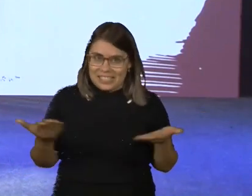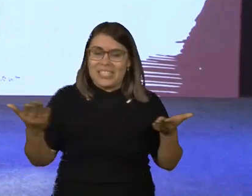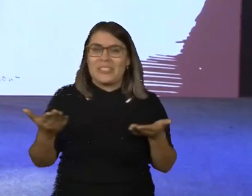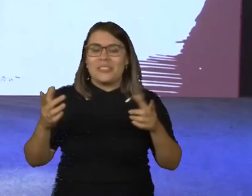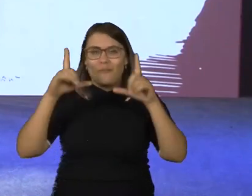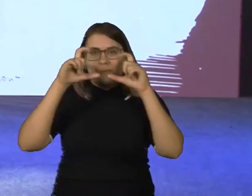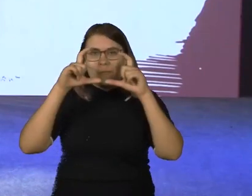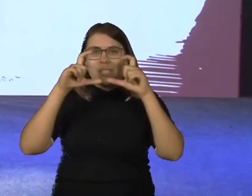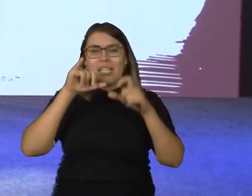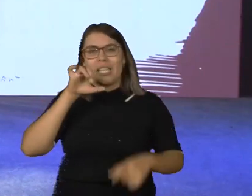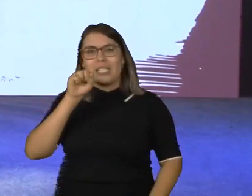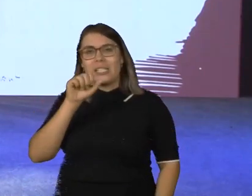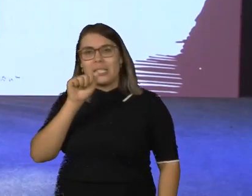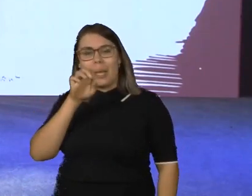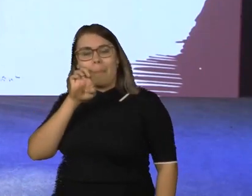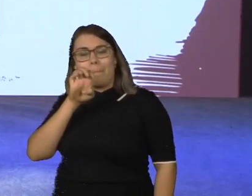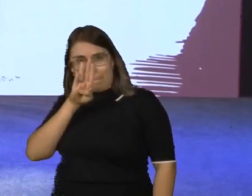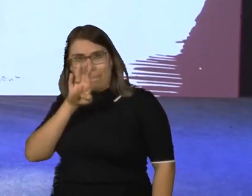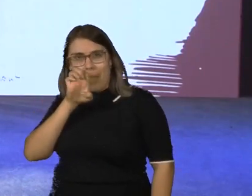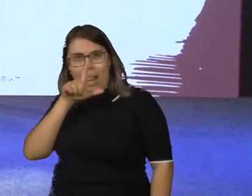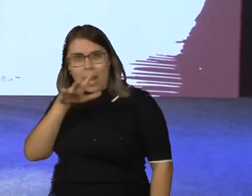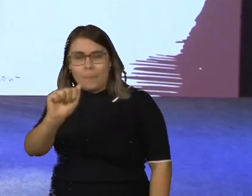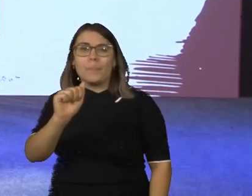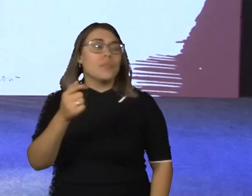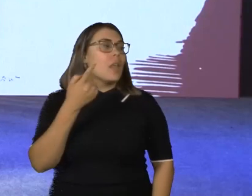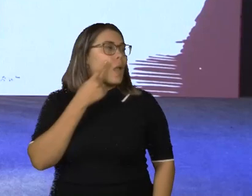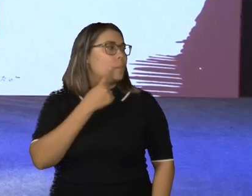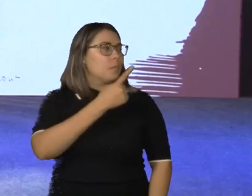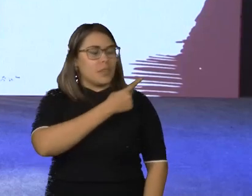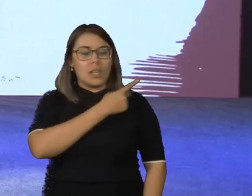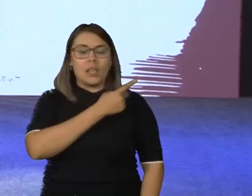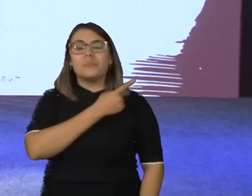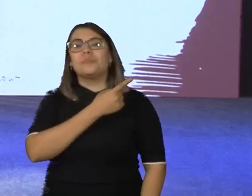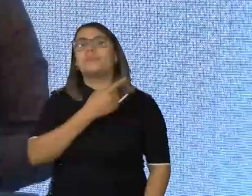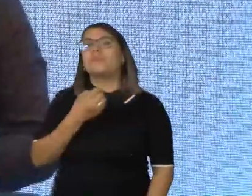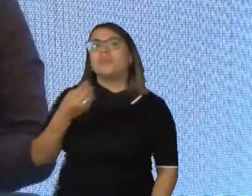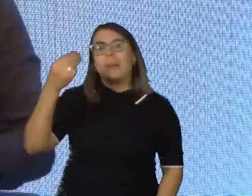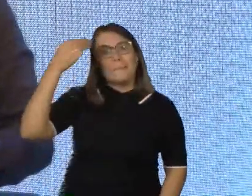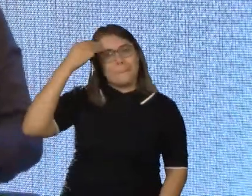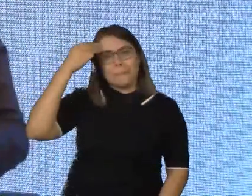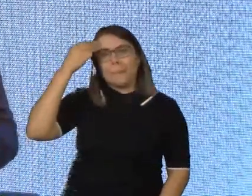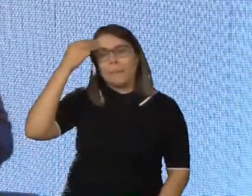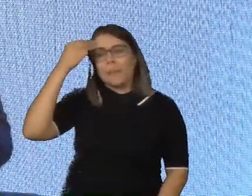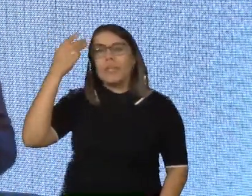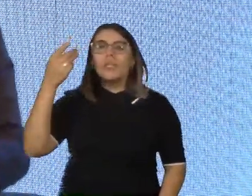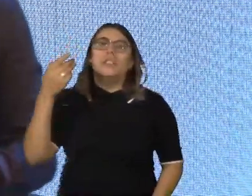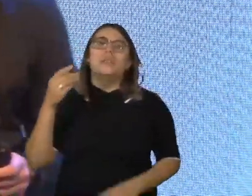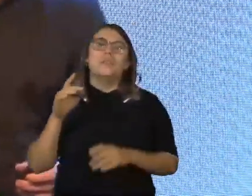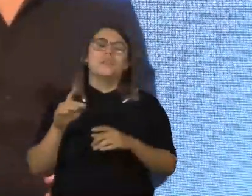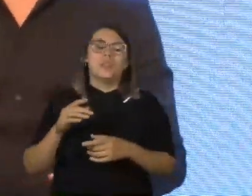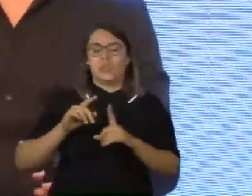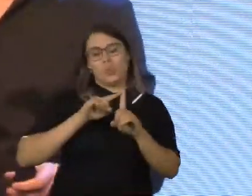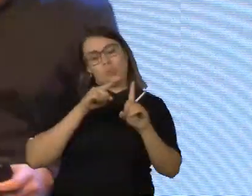foto da Isa, a Isabela. A Isabela tem o diagnóstico de paralisia cerebral e ela teve um AVC ainda na